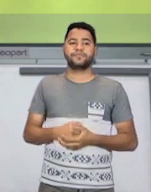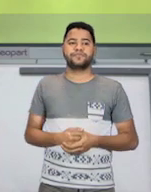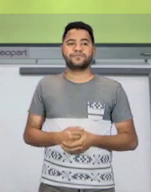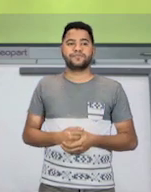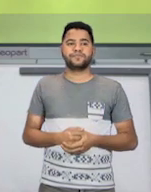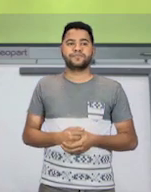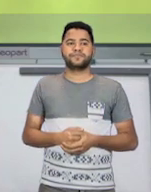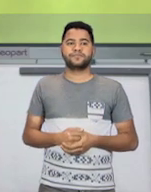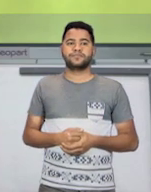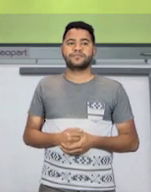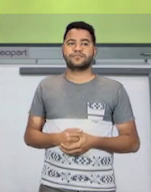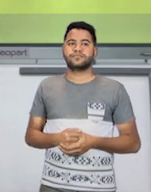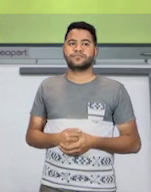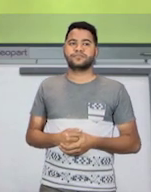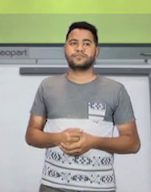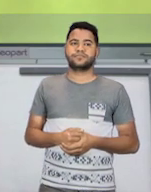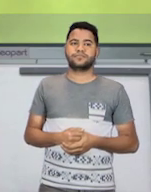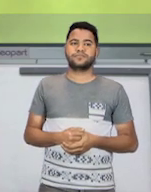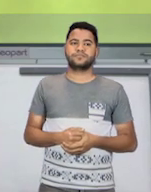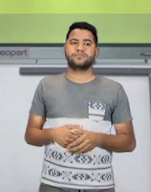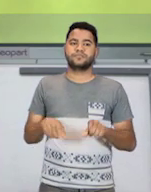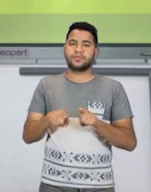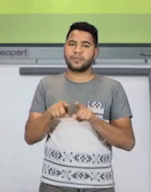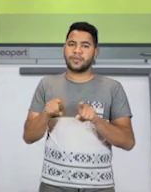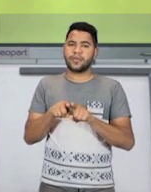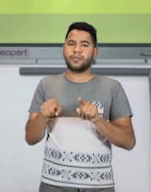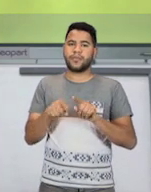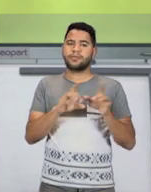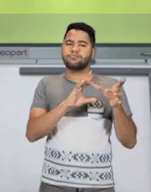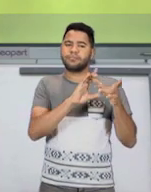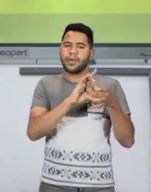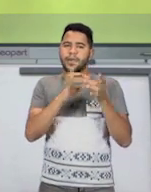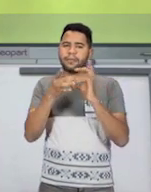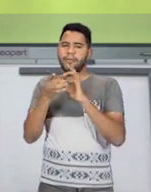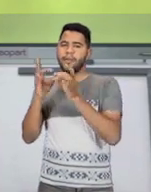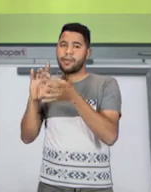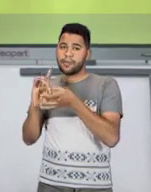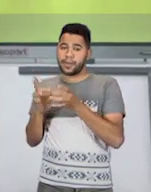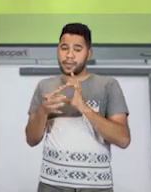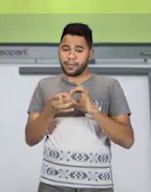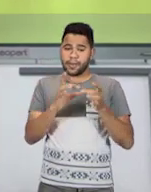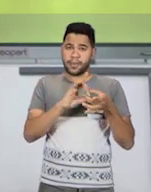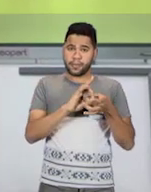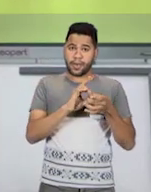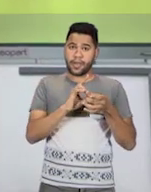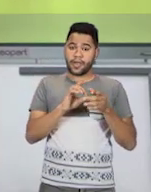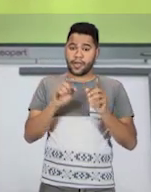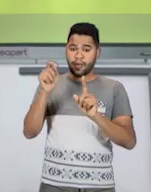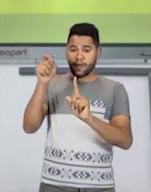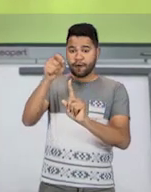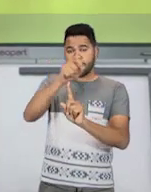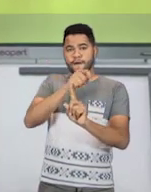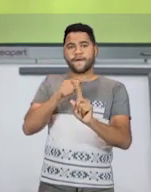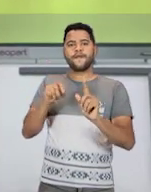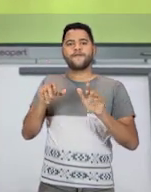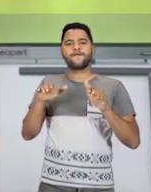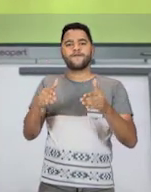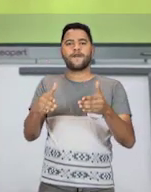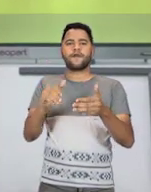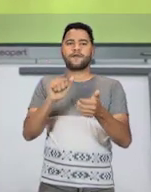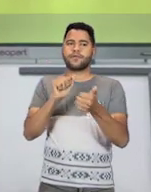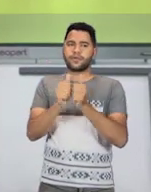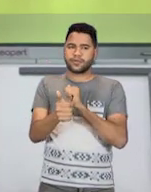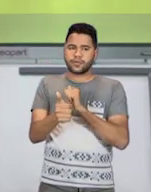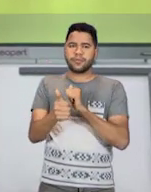Olympic sculpture, look. Então, temos também algumas esculturas voltadas a eventos, né? Que